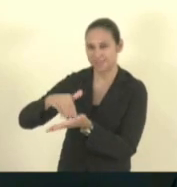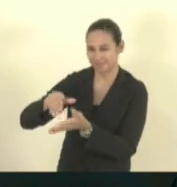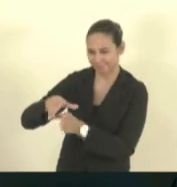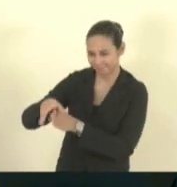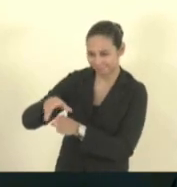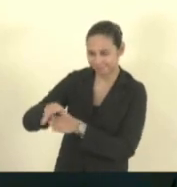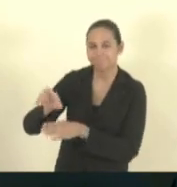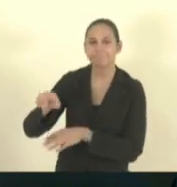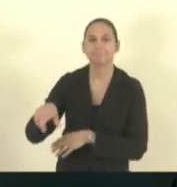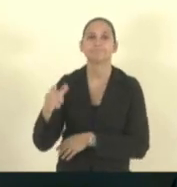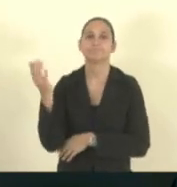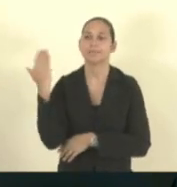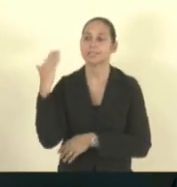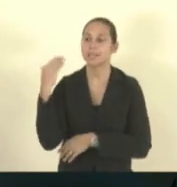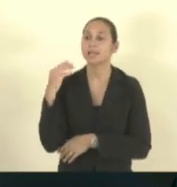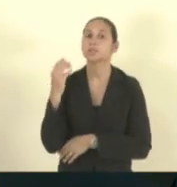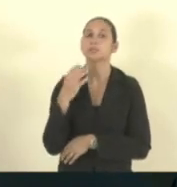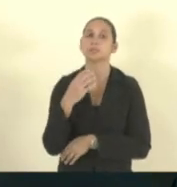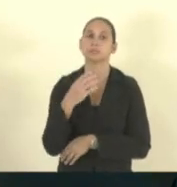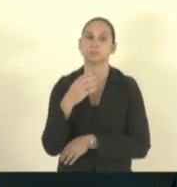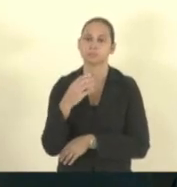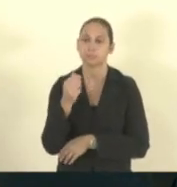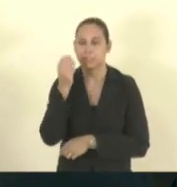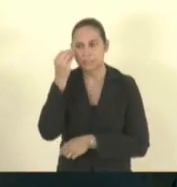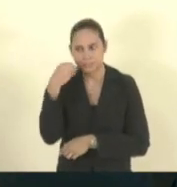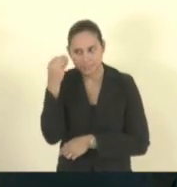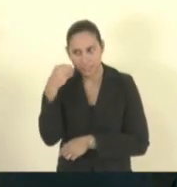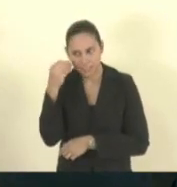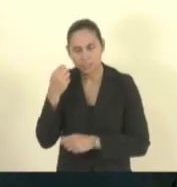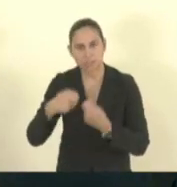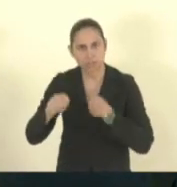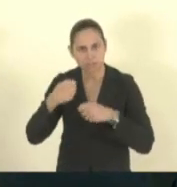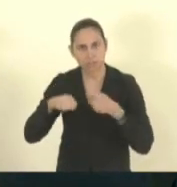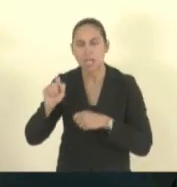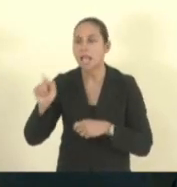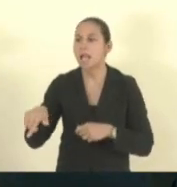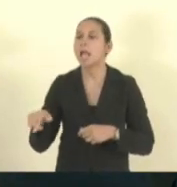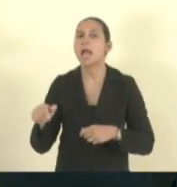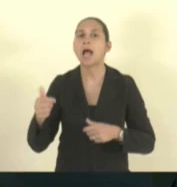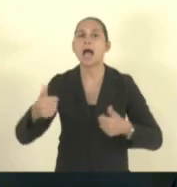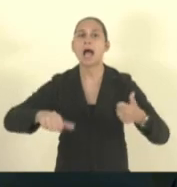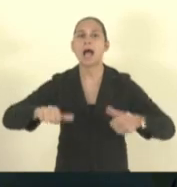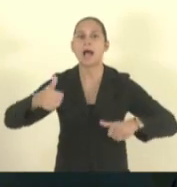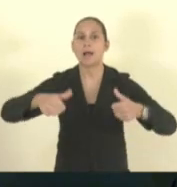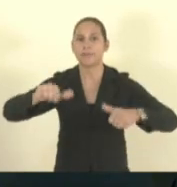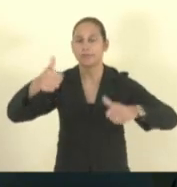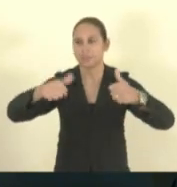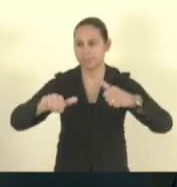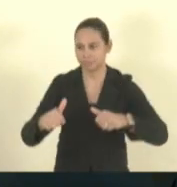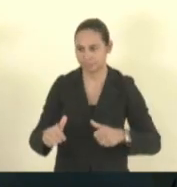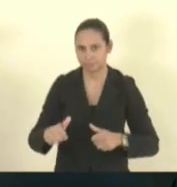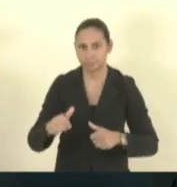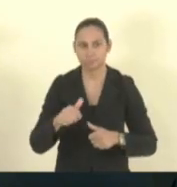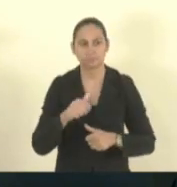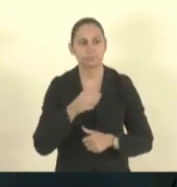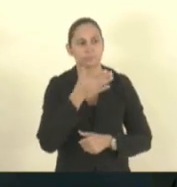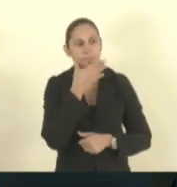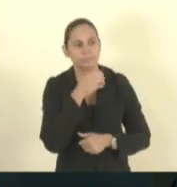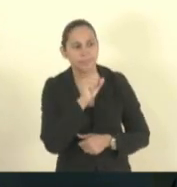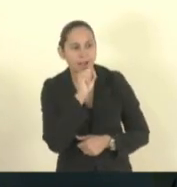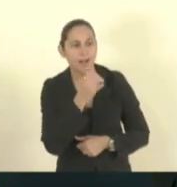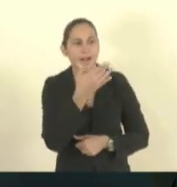numa experiência administrativa em Vitória foi a avaliação se os pais pudessem fazer uma